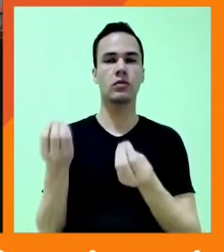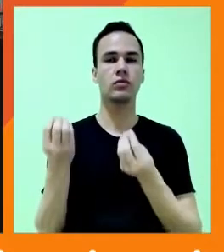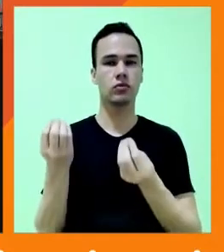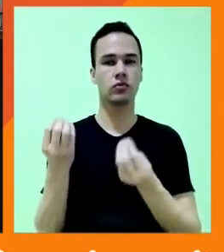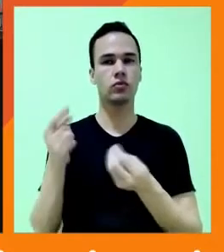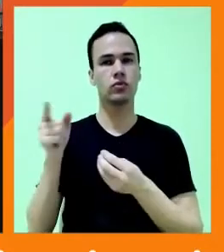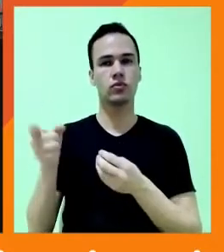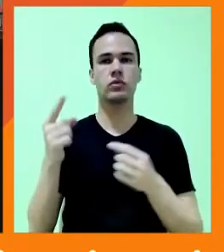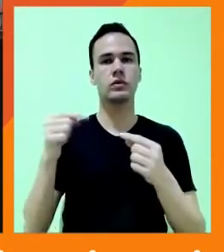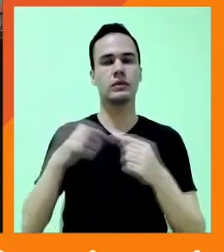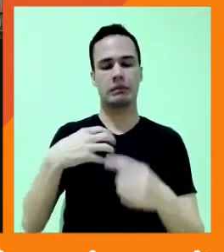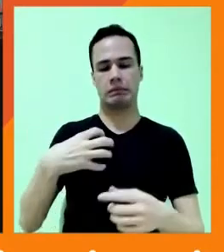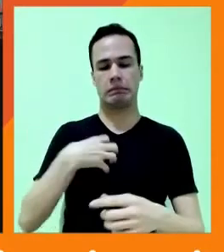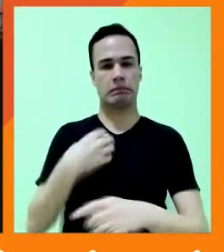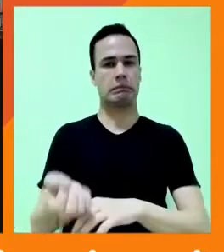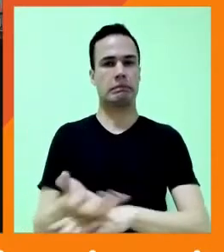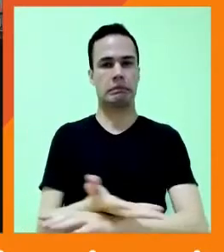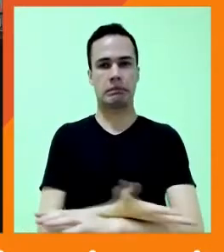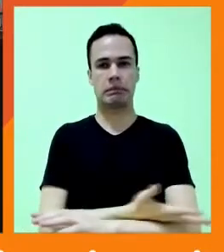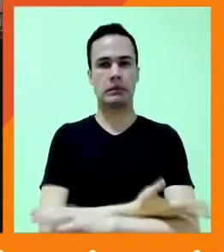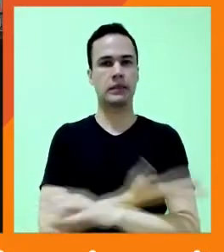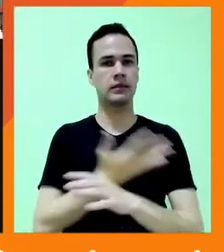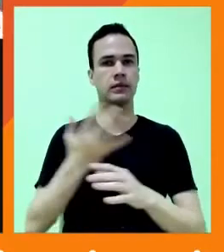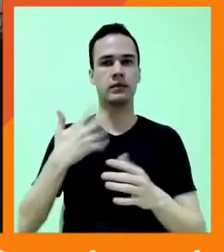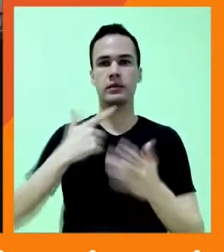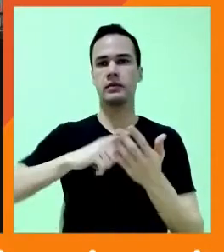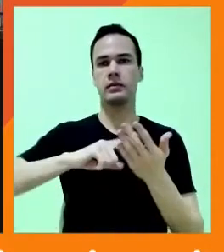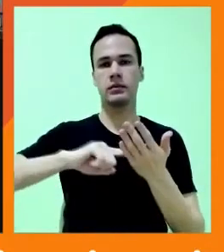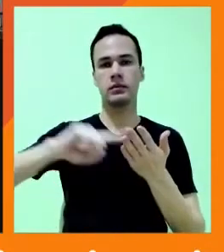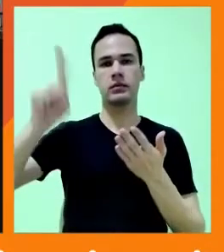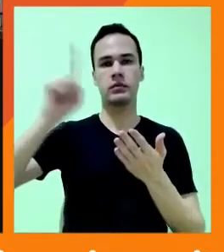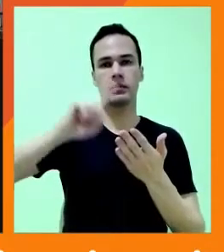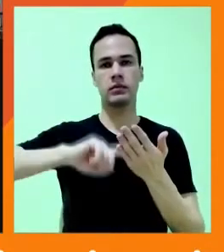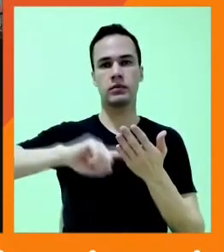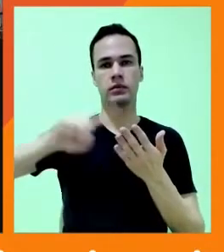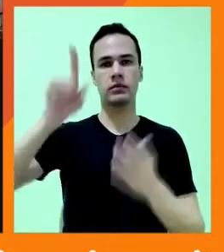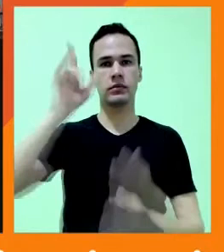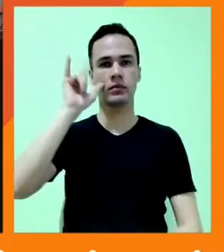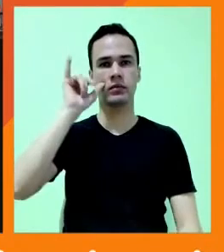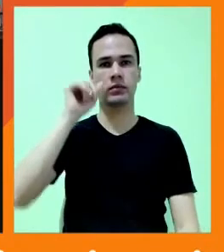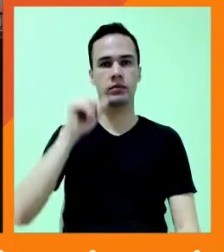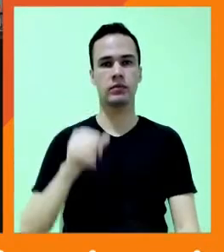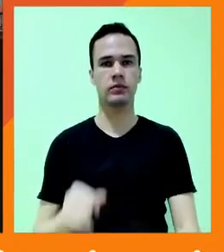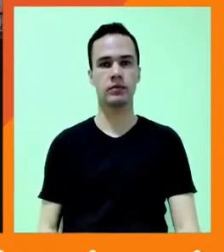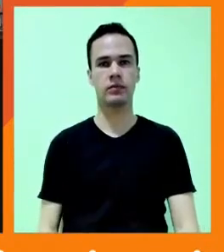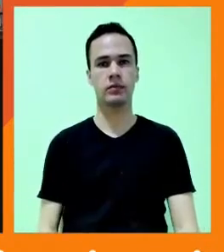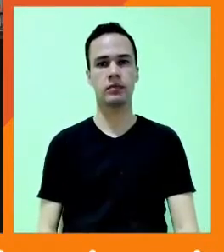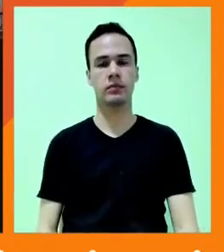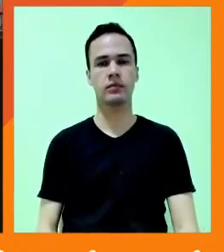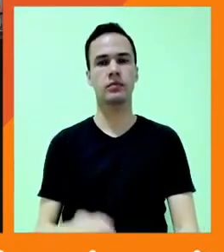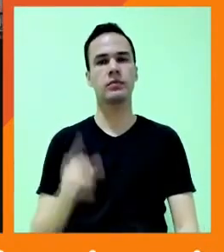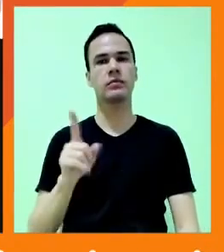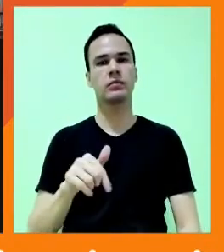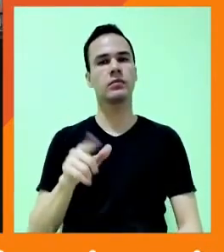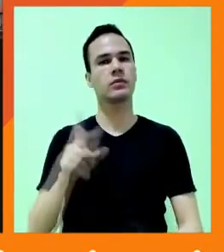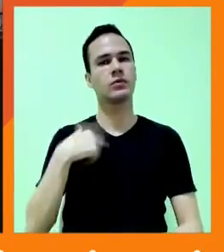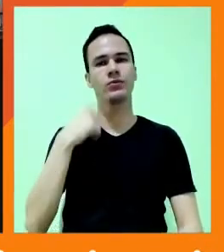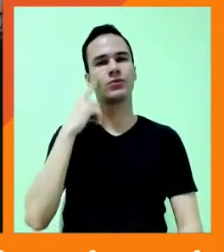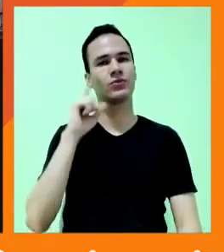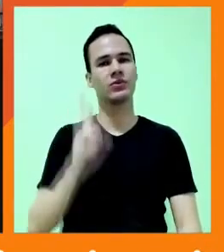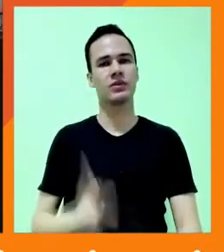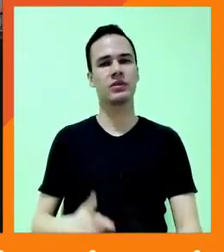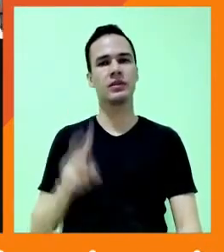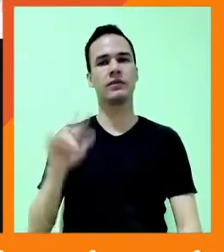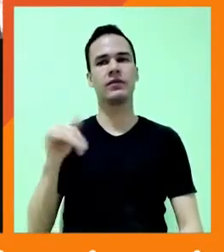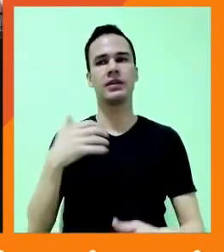de emoções que surge a cada vez que a gente abre o Instagram, por exemplo? A gente abre e a gente não sabe se a gente vai sentir alegria,